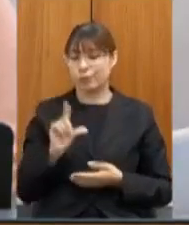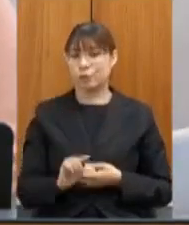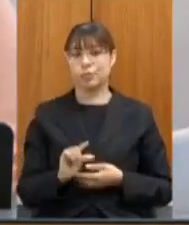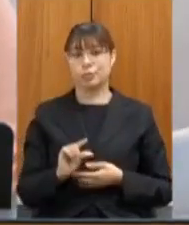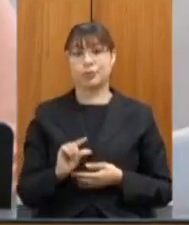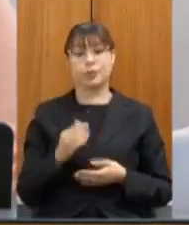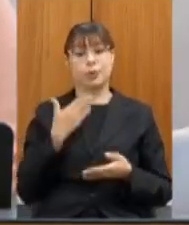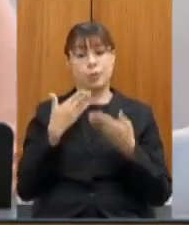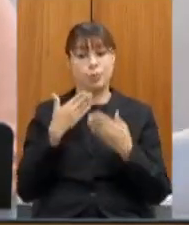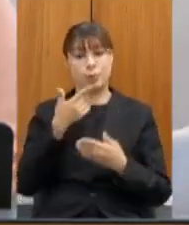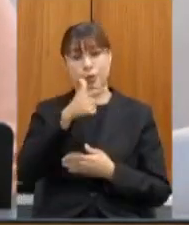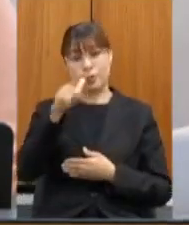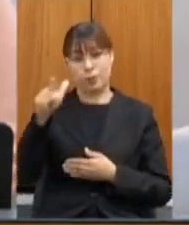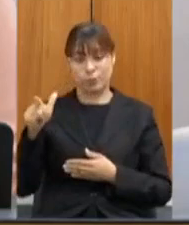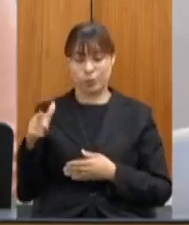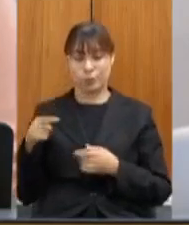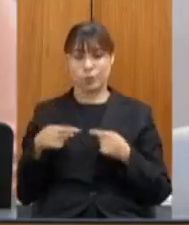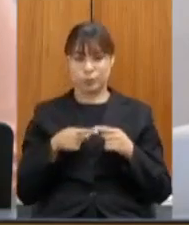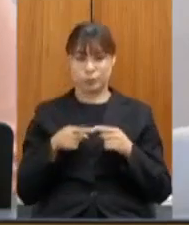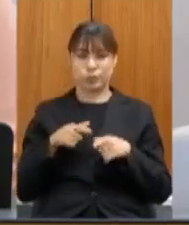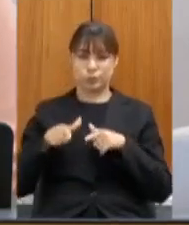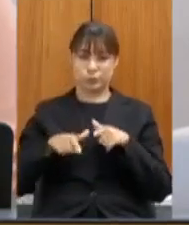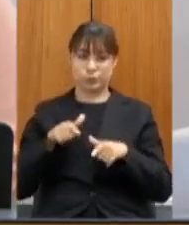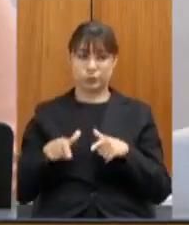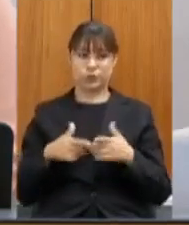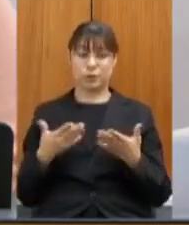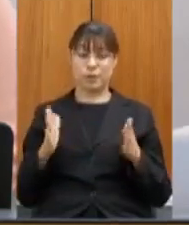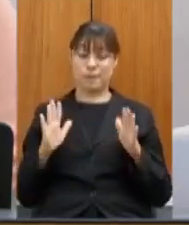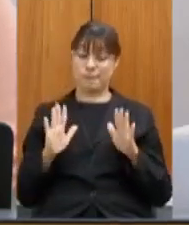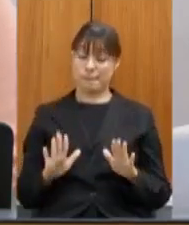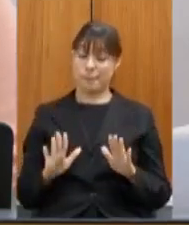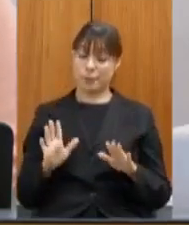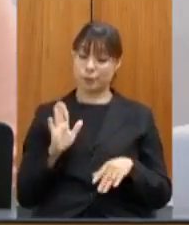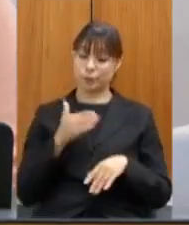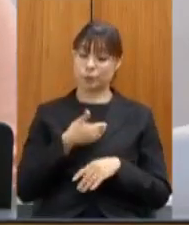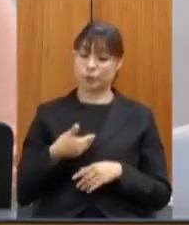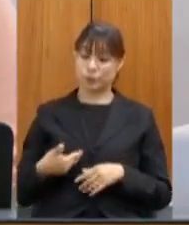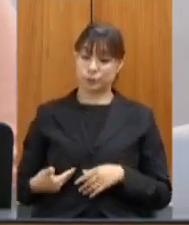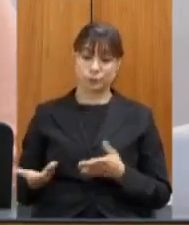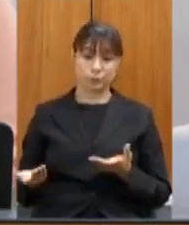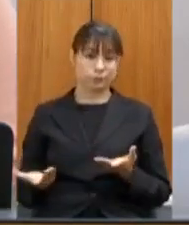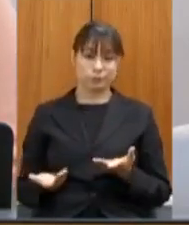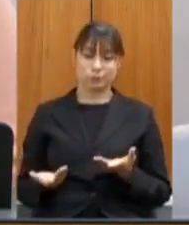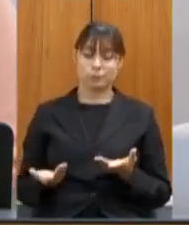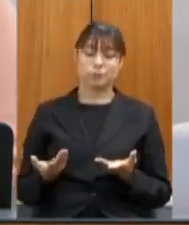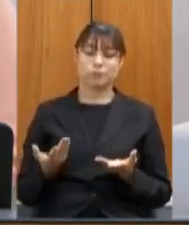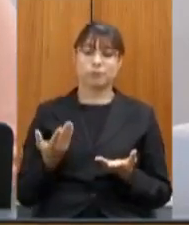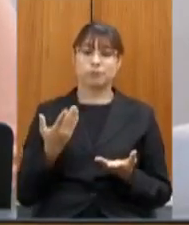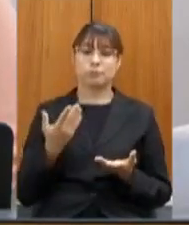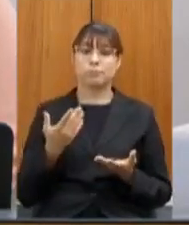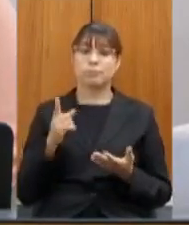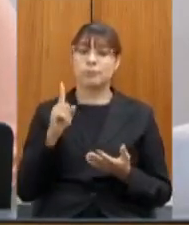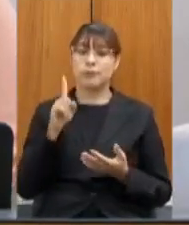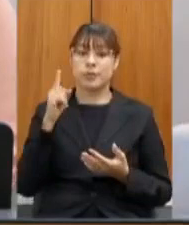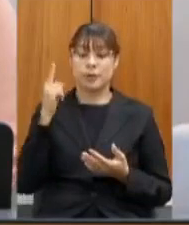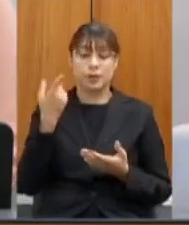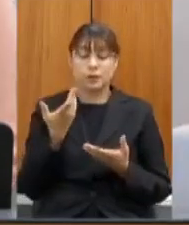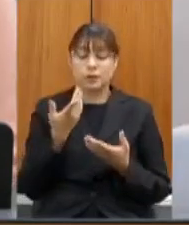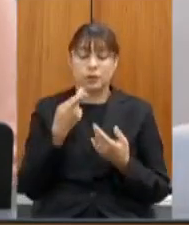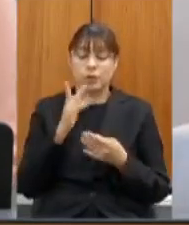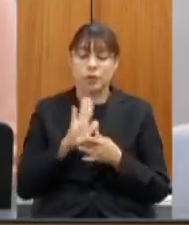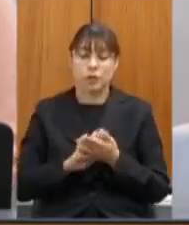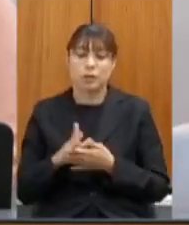comparadas às outras categorias no entanto o governo pretere a educação em relação às questões salariais